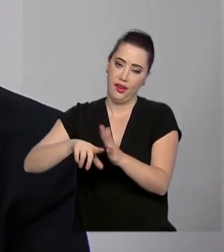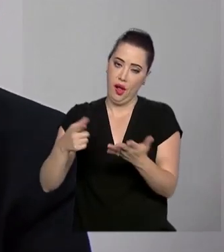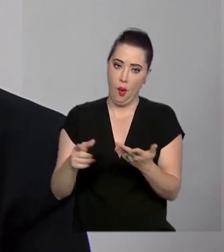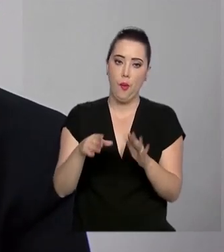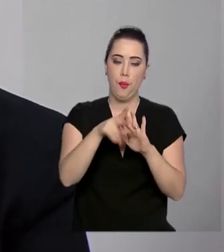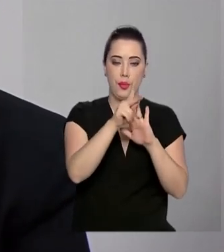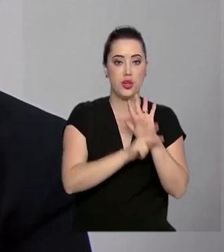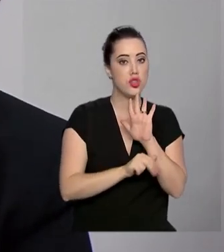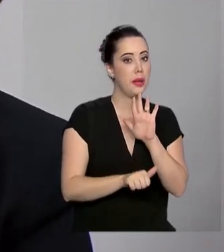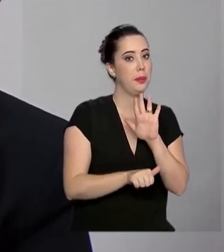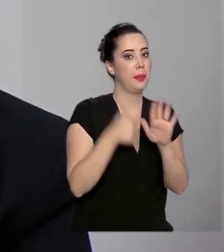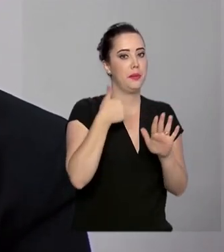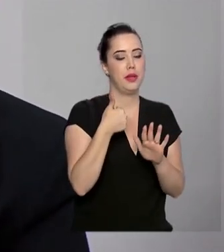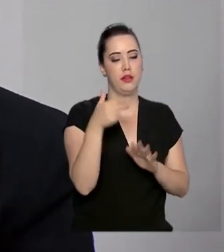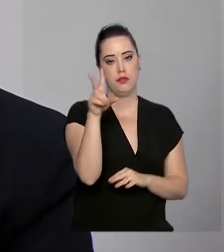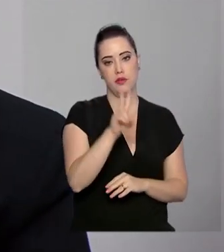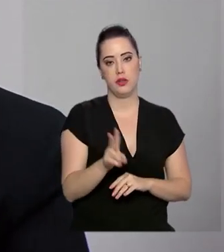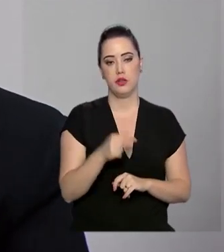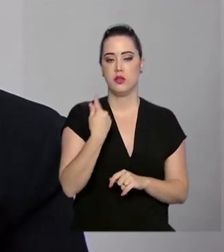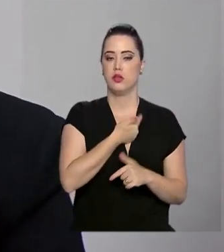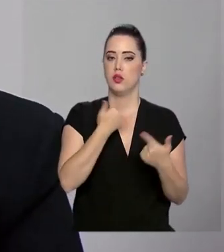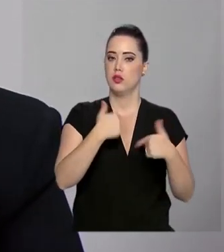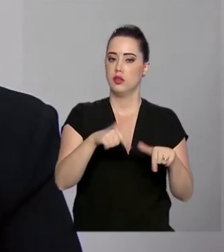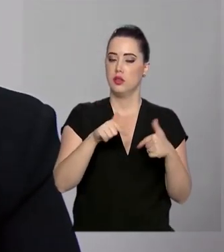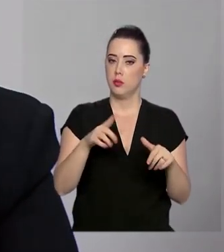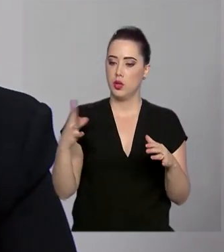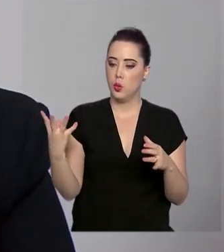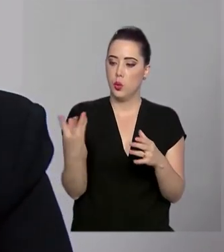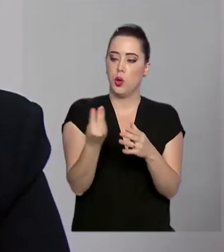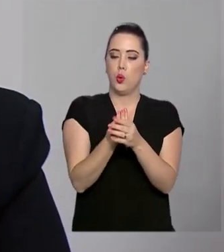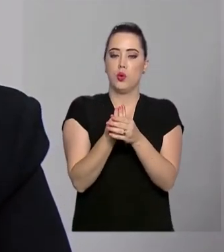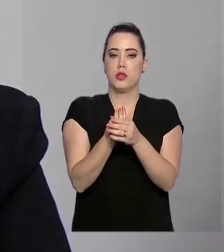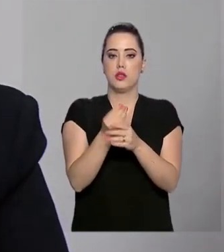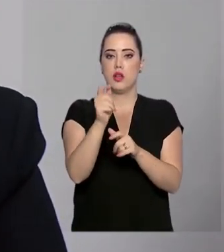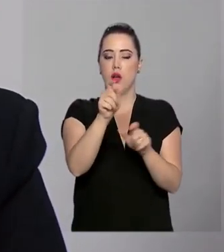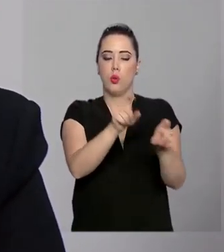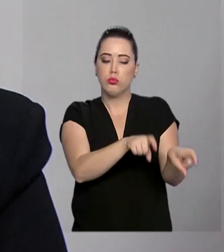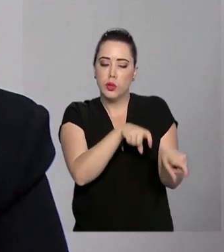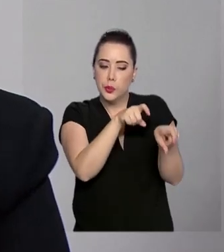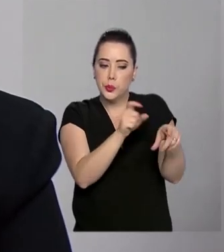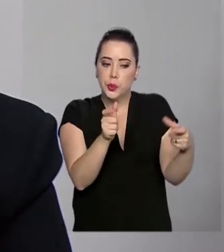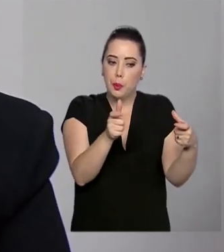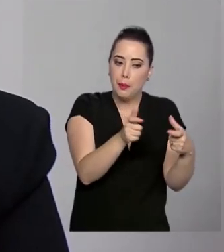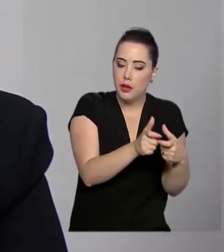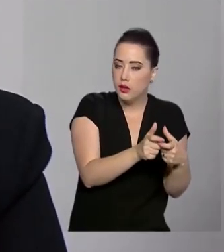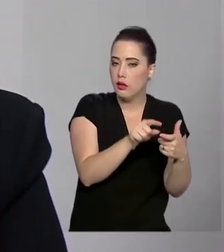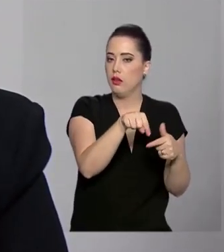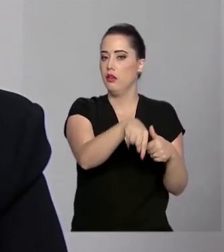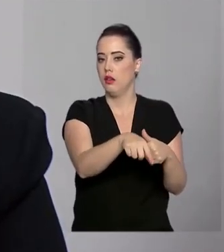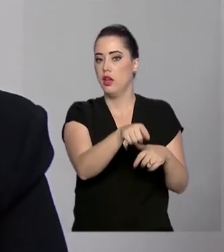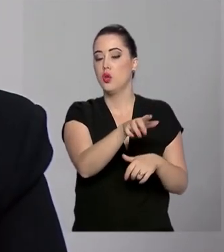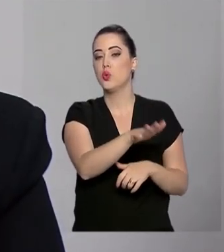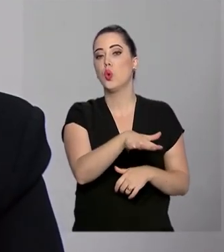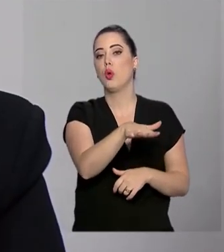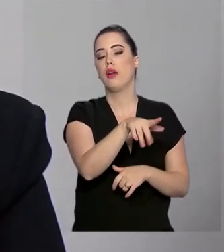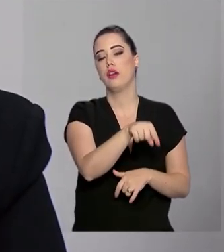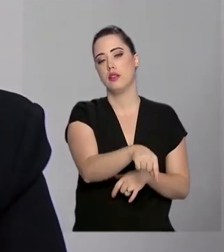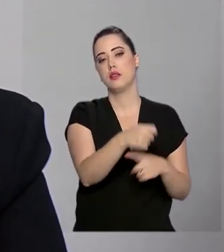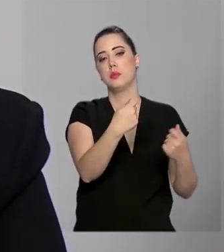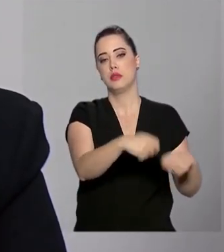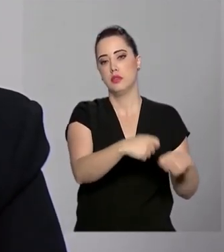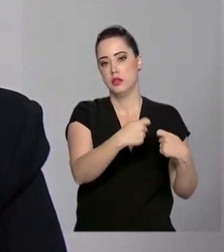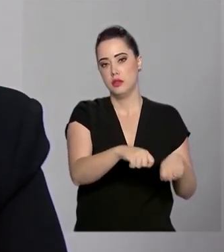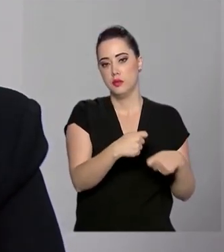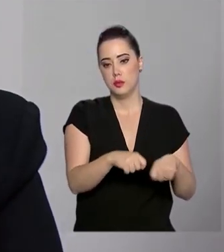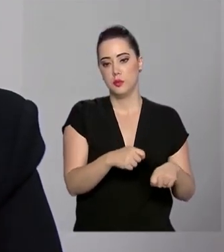que nós já vamos trabalhar com a inclusão daqueles pequenos produtores dessa região que tanto precisam